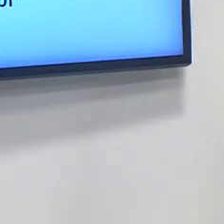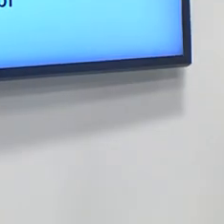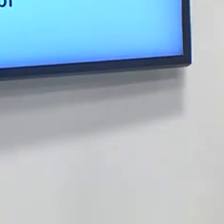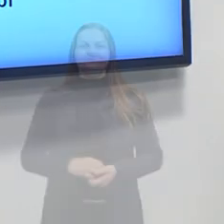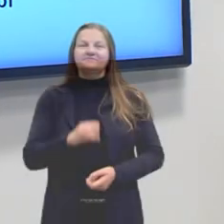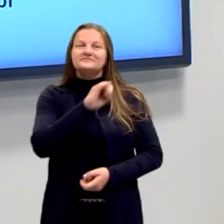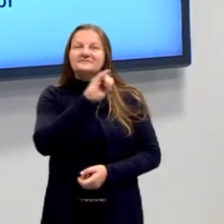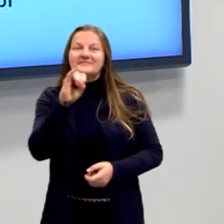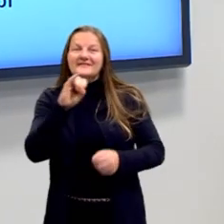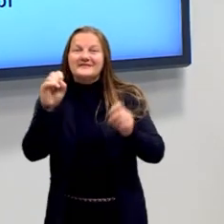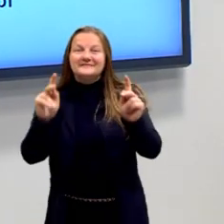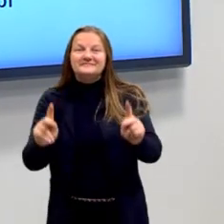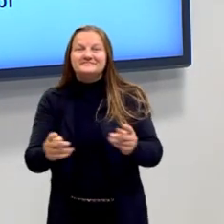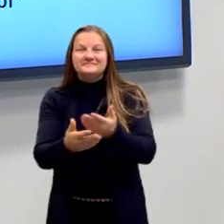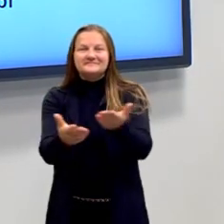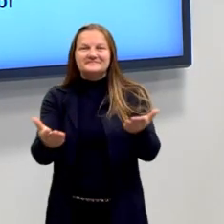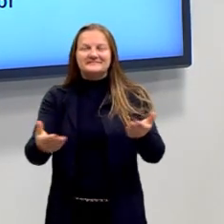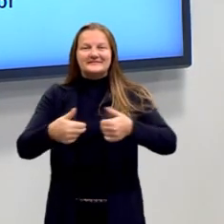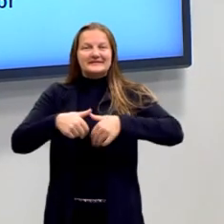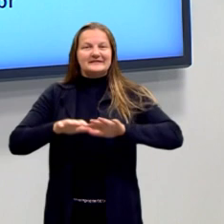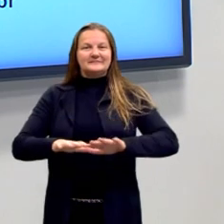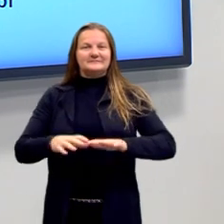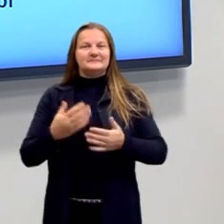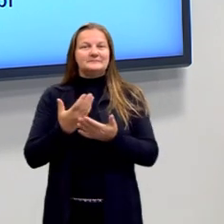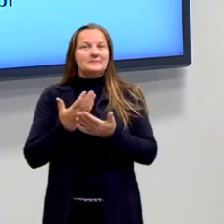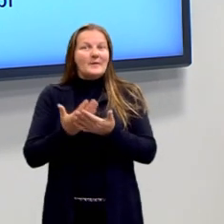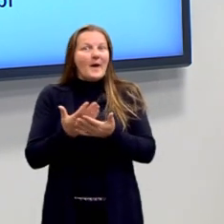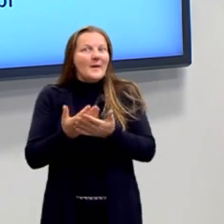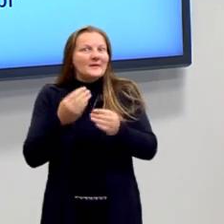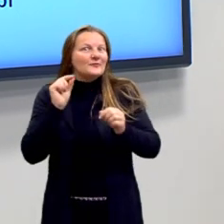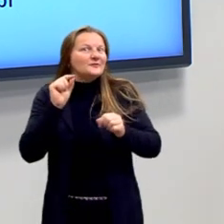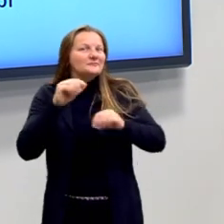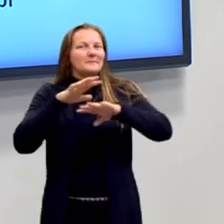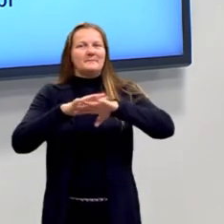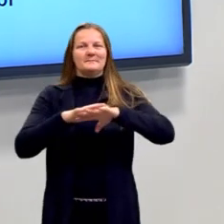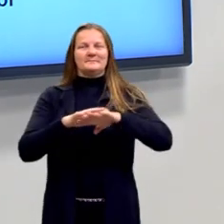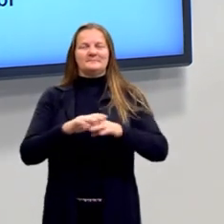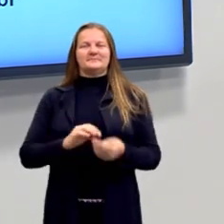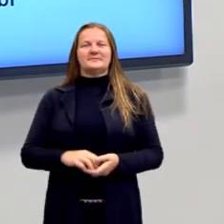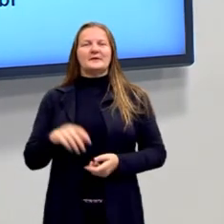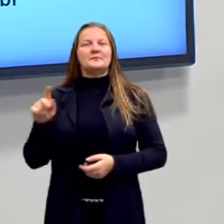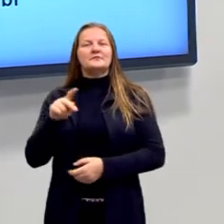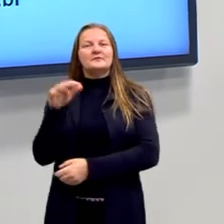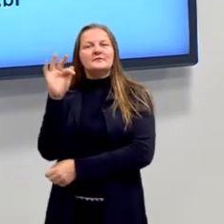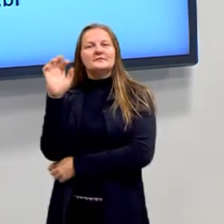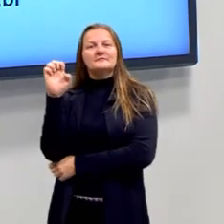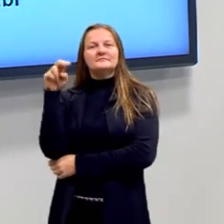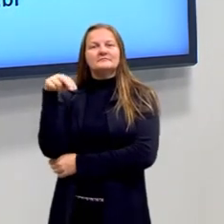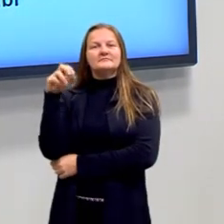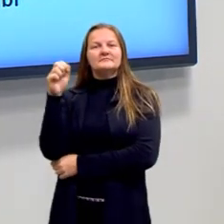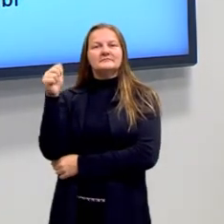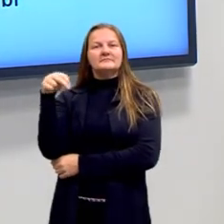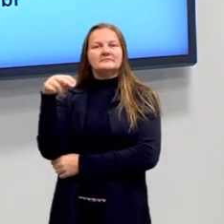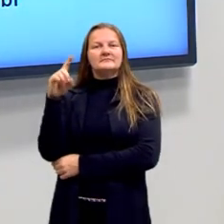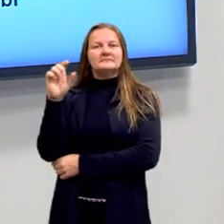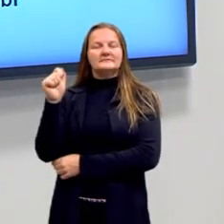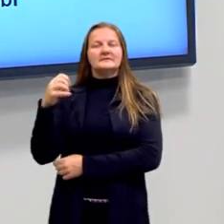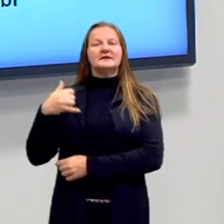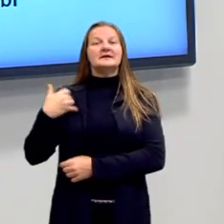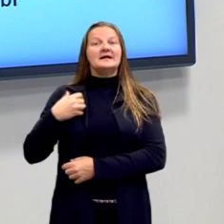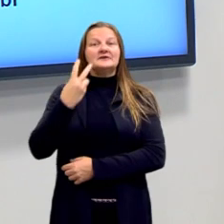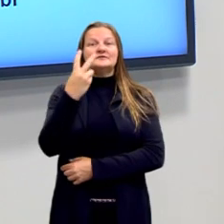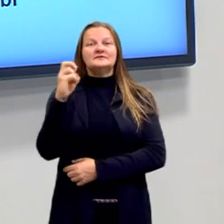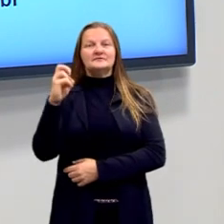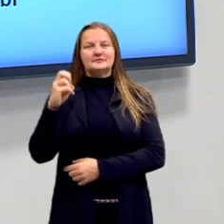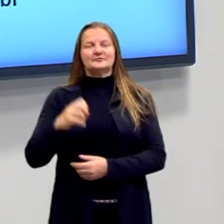Oi, oi gente! Estamos aqui para mais uma aula de matemática. Eu sou a professora Fernanda, tenho 25 anos,